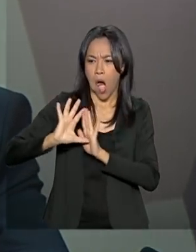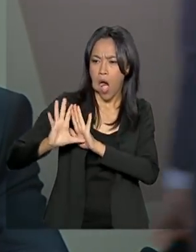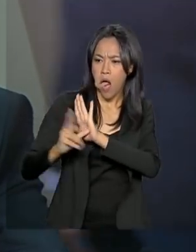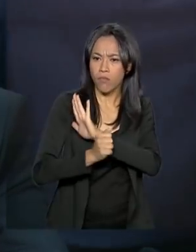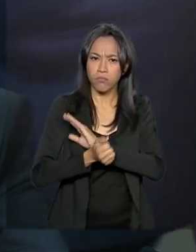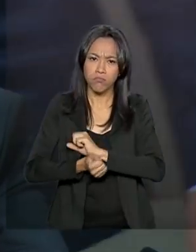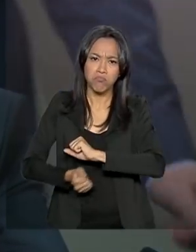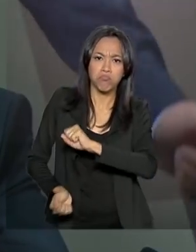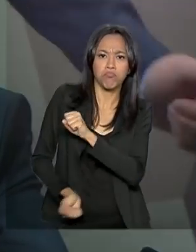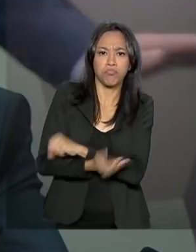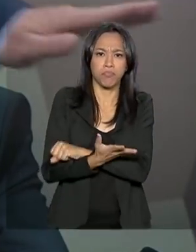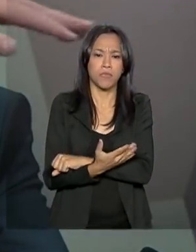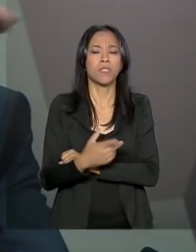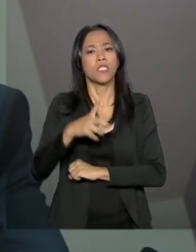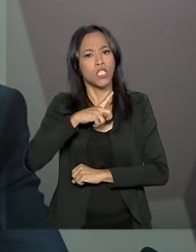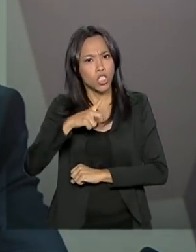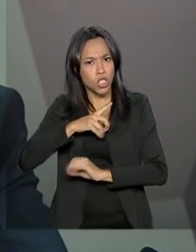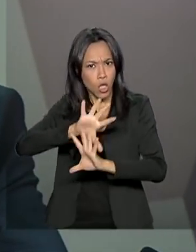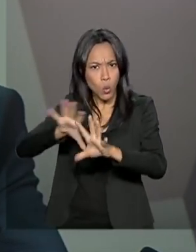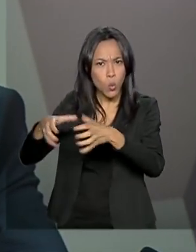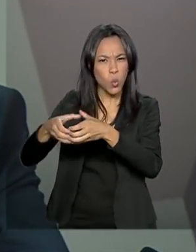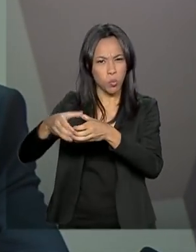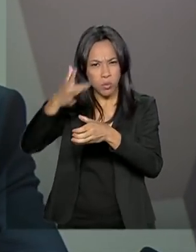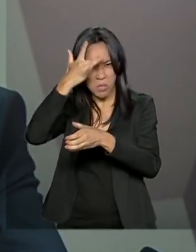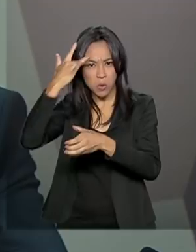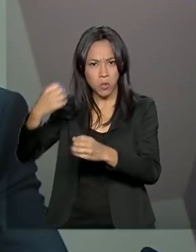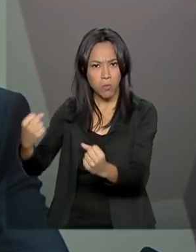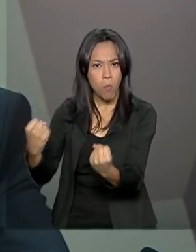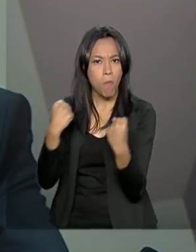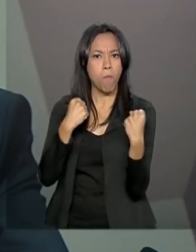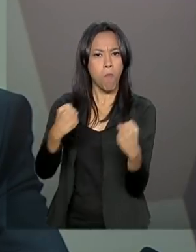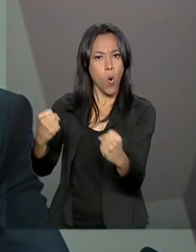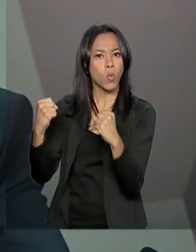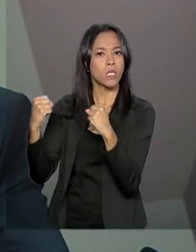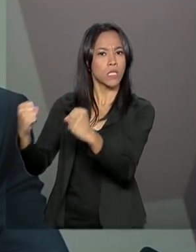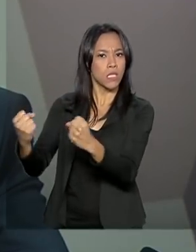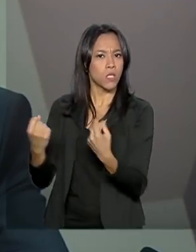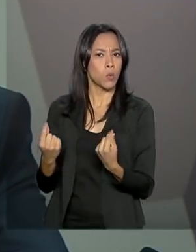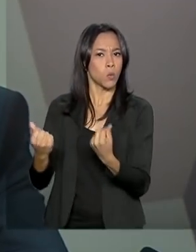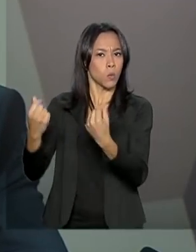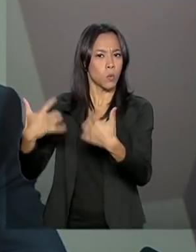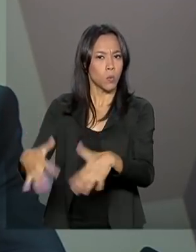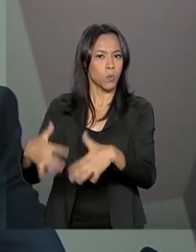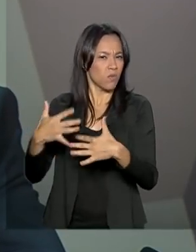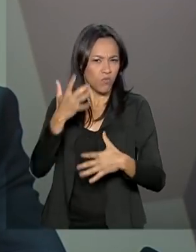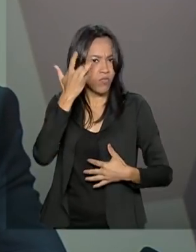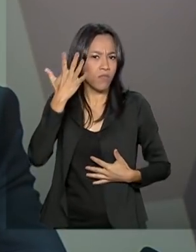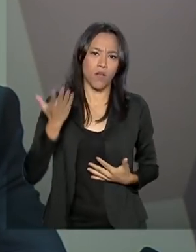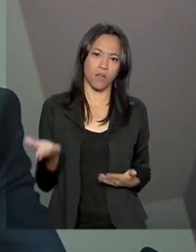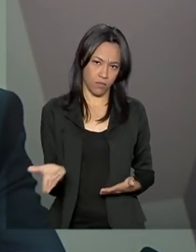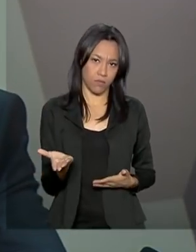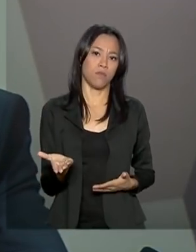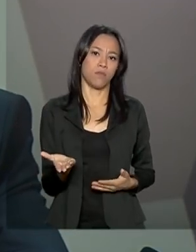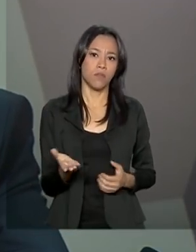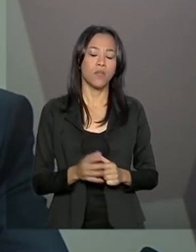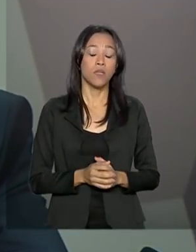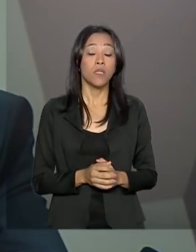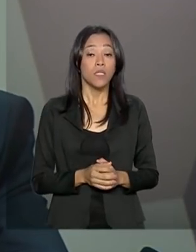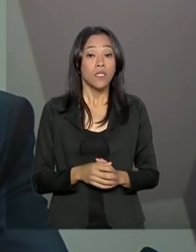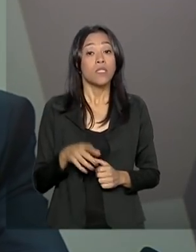que envolviam criminosos poderosos não era algo exatamente fácil. Isso